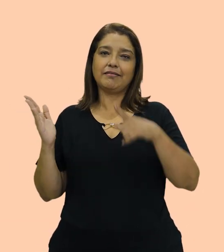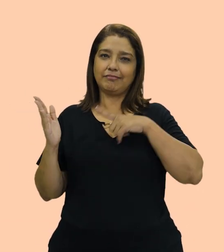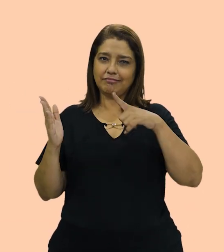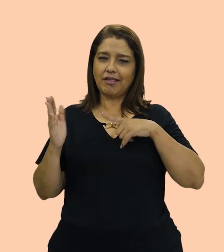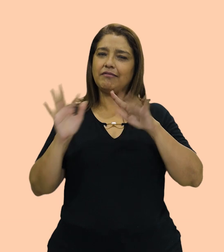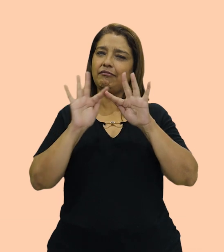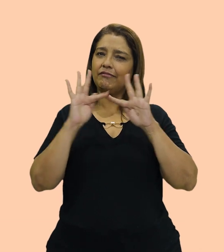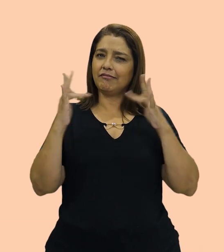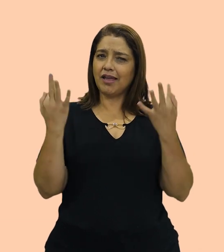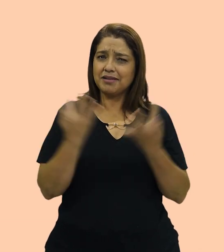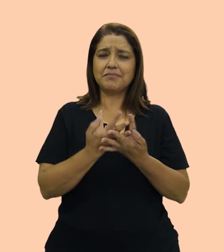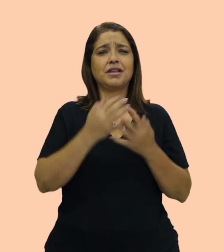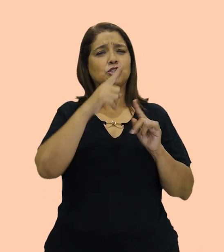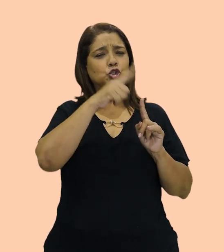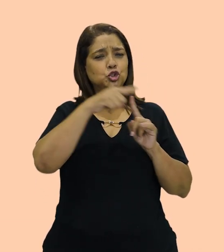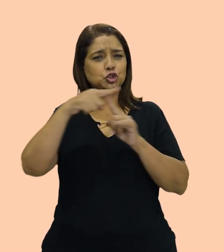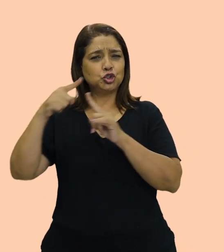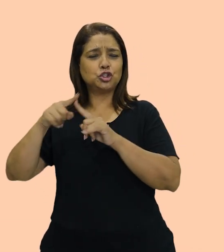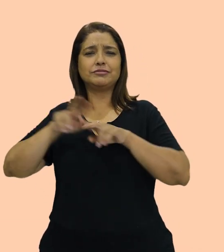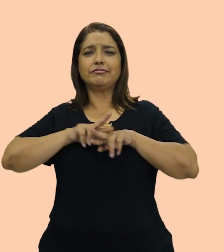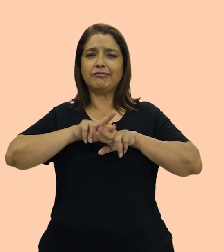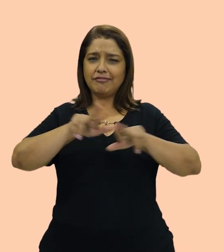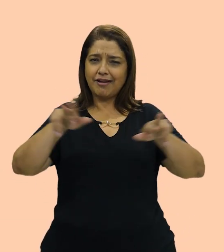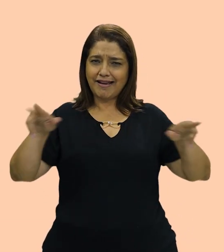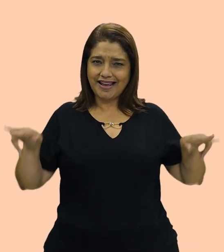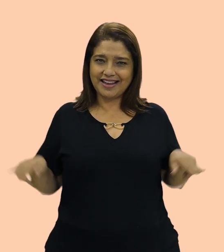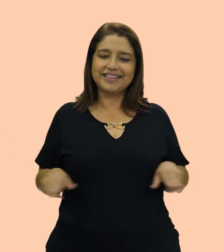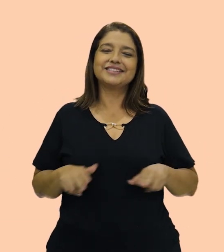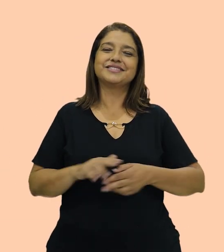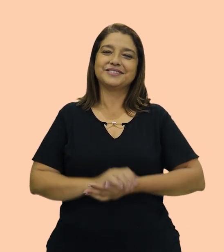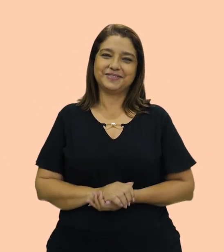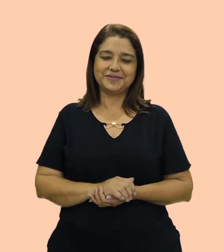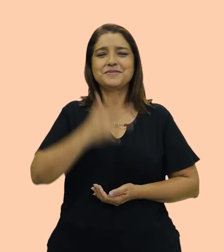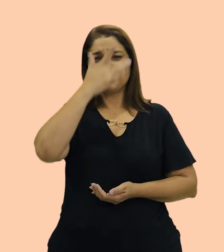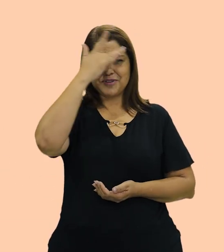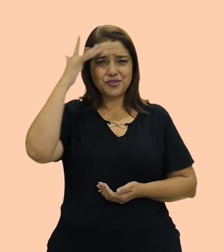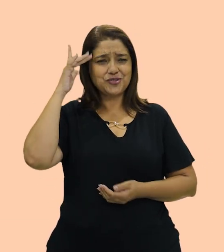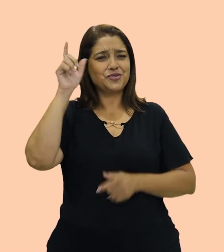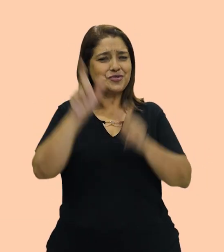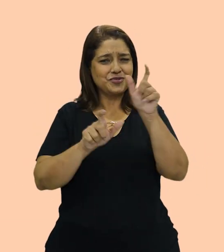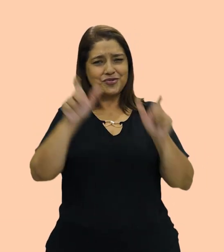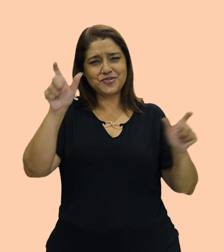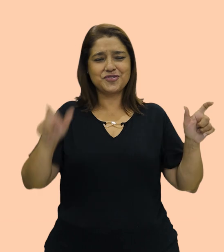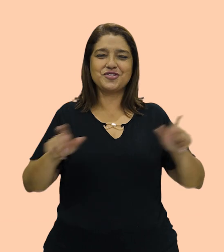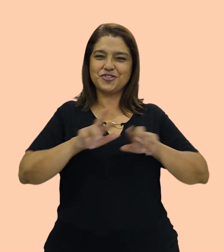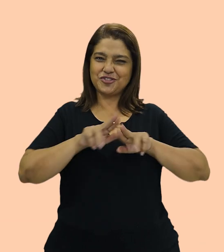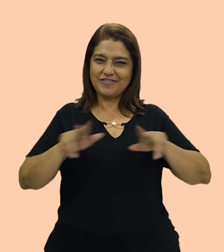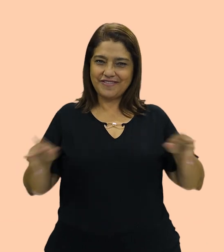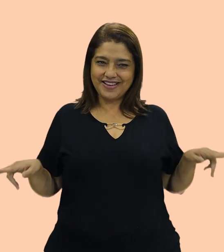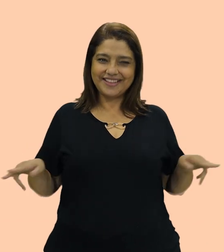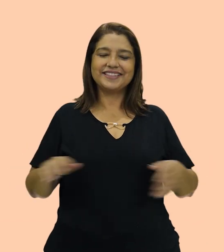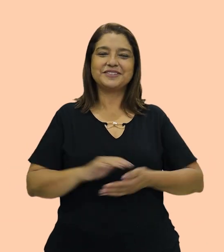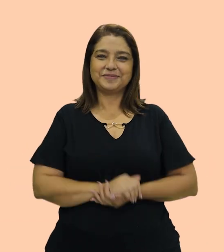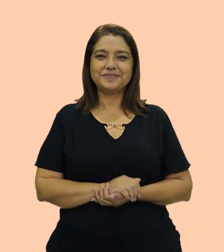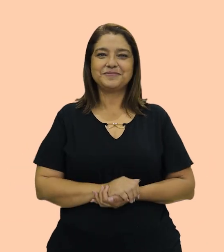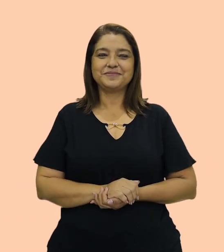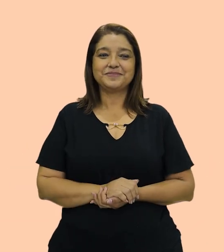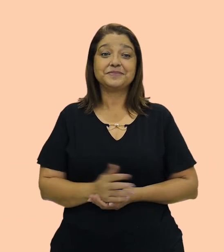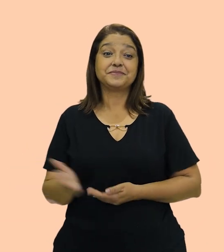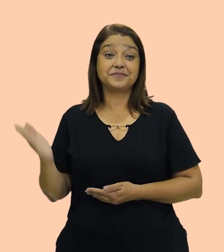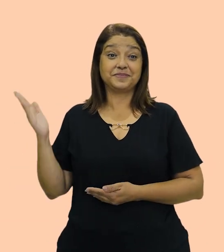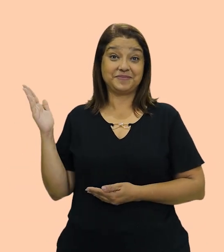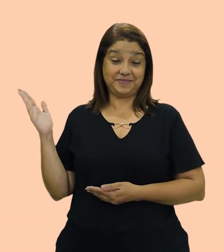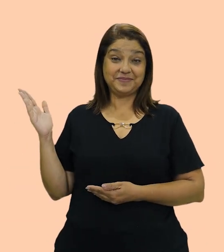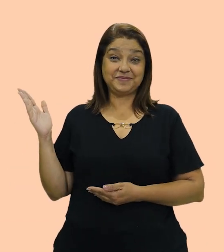diversas formas e diversas pessoas diferentes. Families are made up of